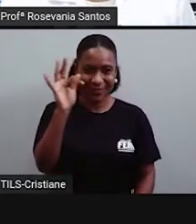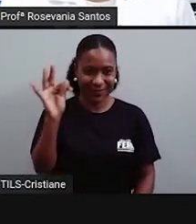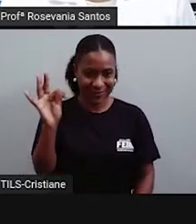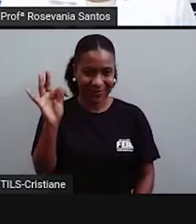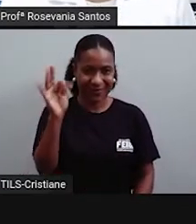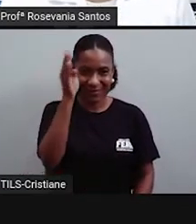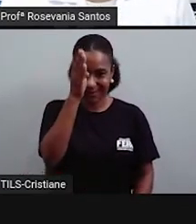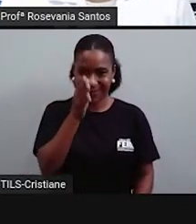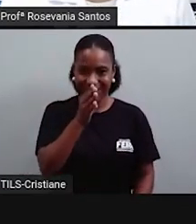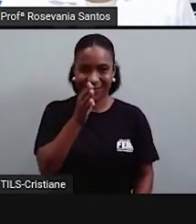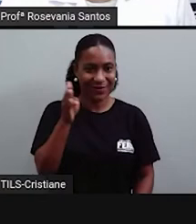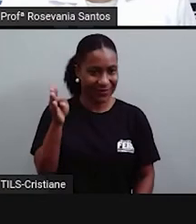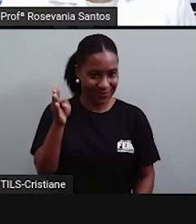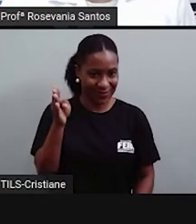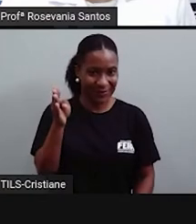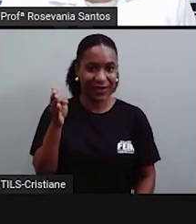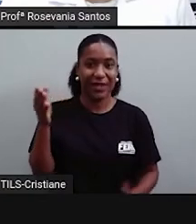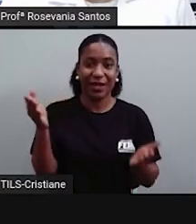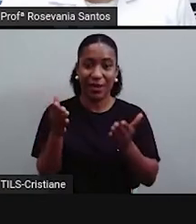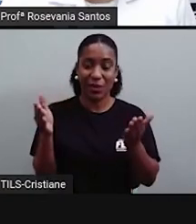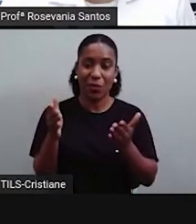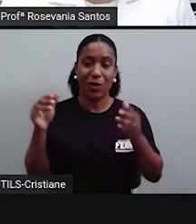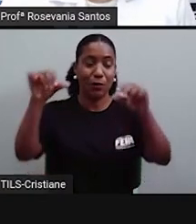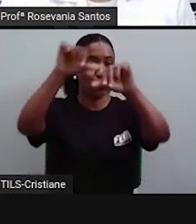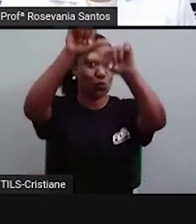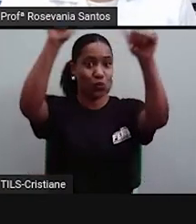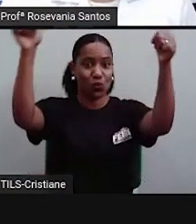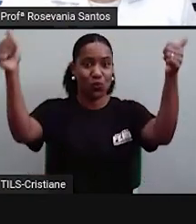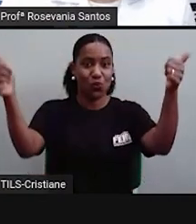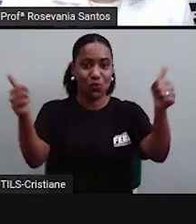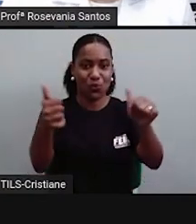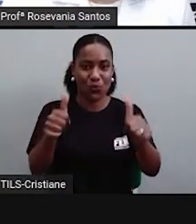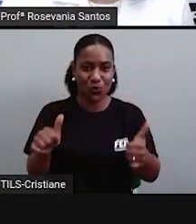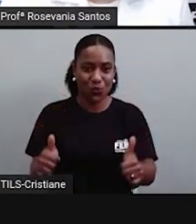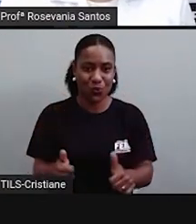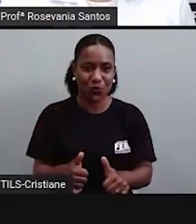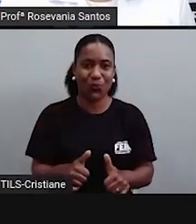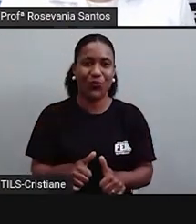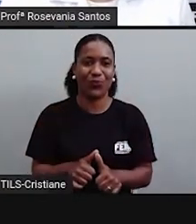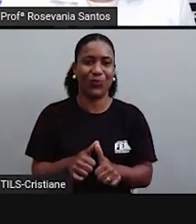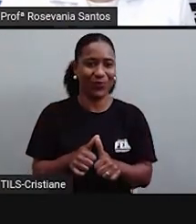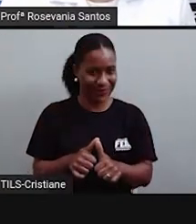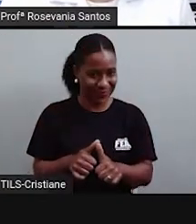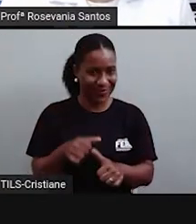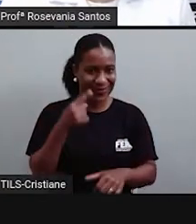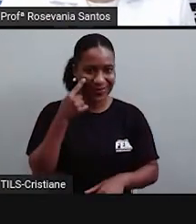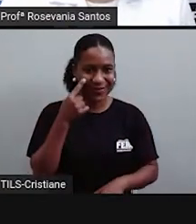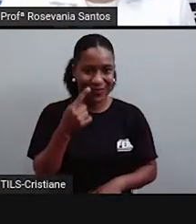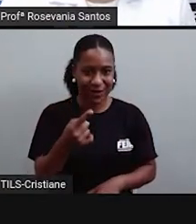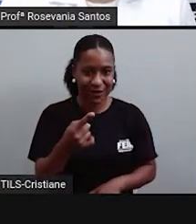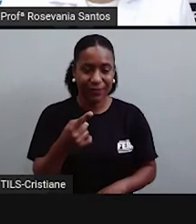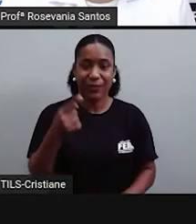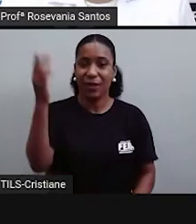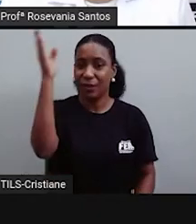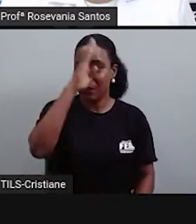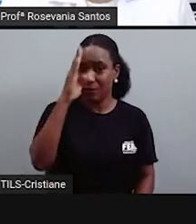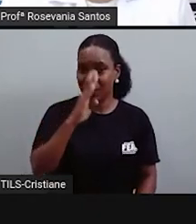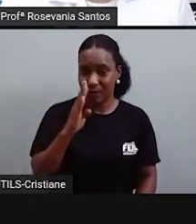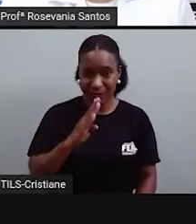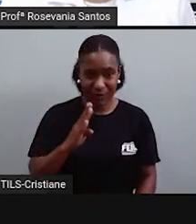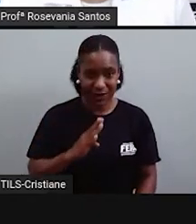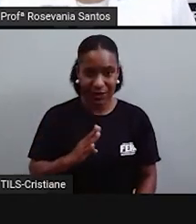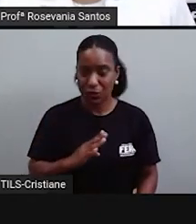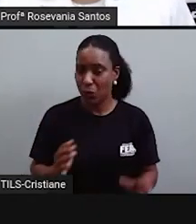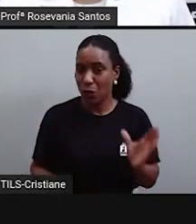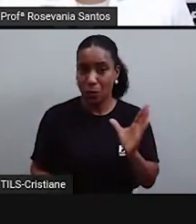E, agora, nós temos esse espaço e essa divisão. Então, o Brasil não foi de nada que teve isso.